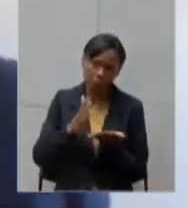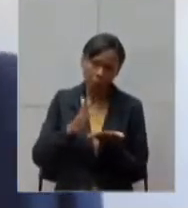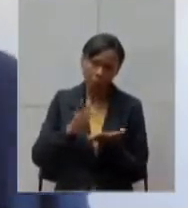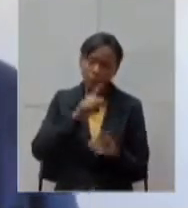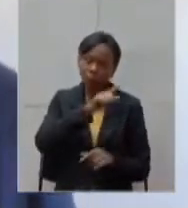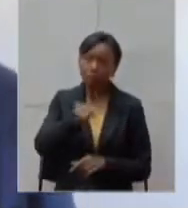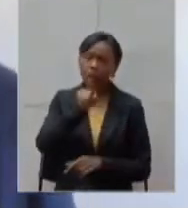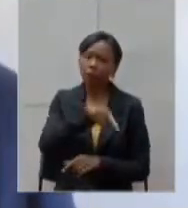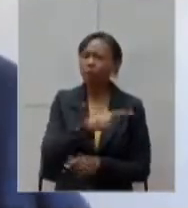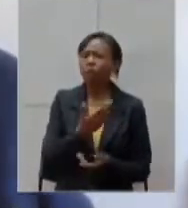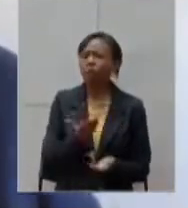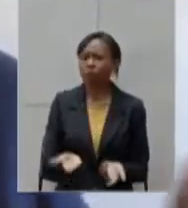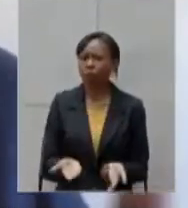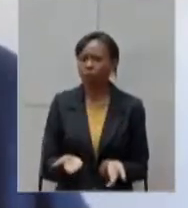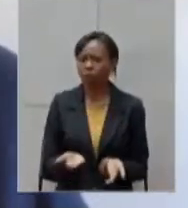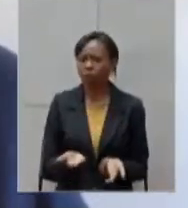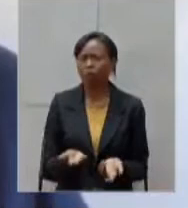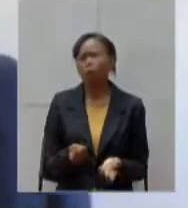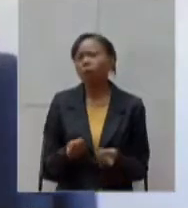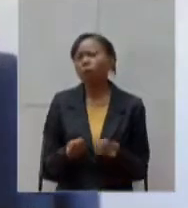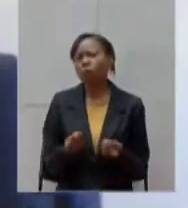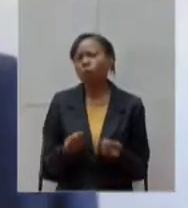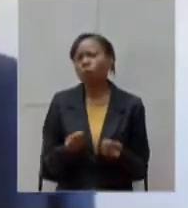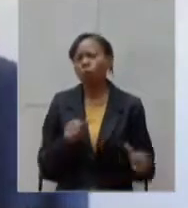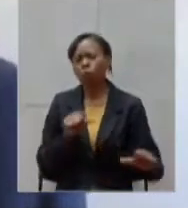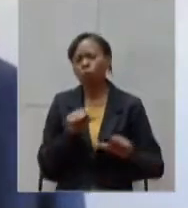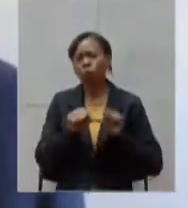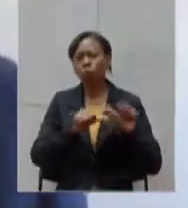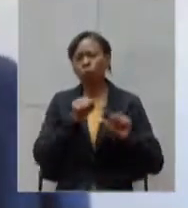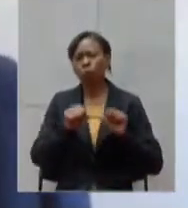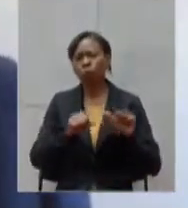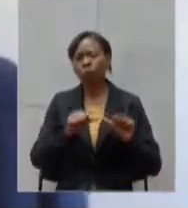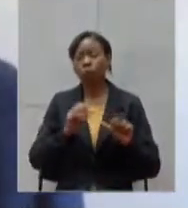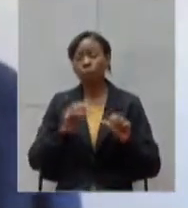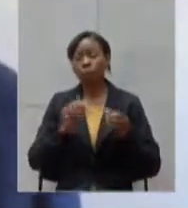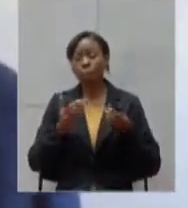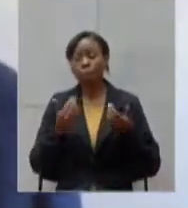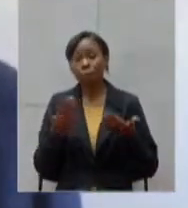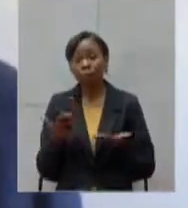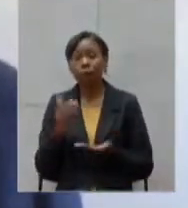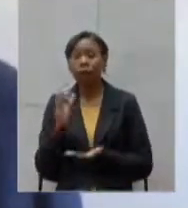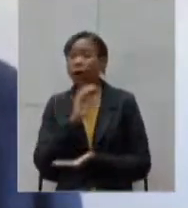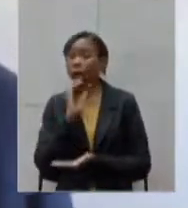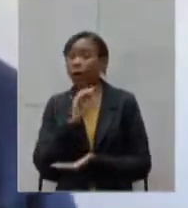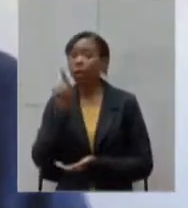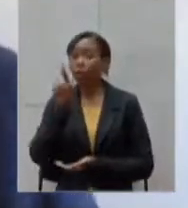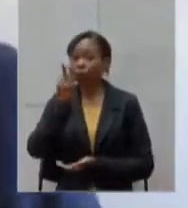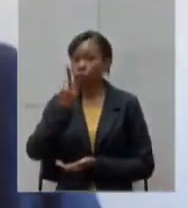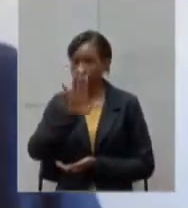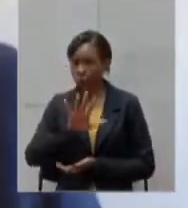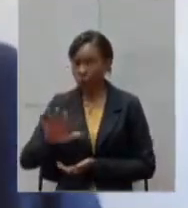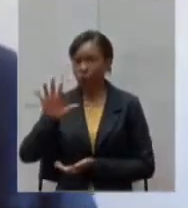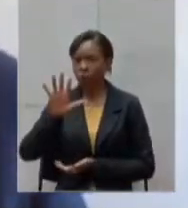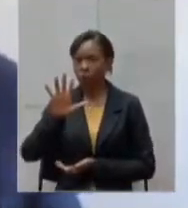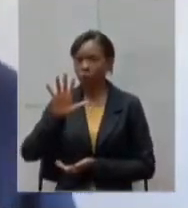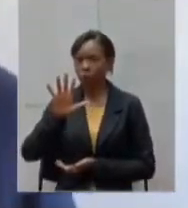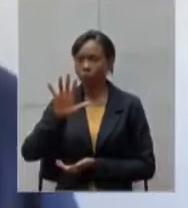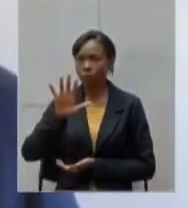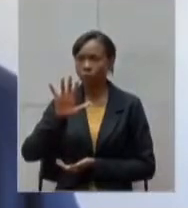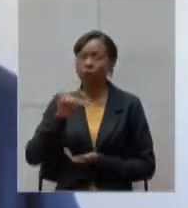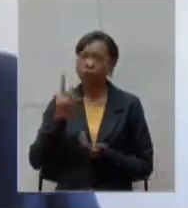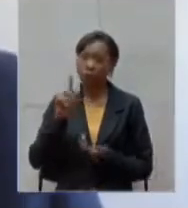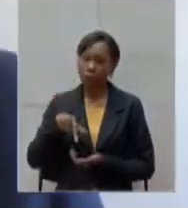eles como podem ser revertidas de forma emergencial para o Vale do Aço a última pergunta do deputado Marcelinho de Citrocel